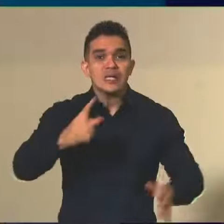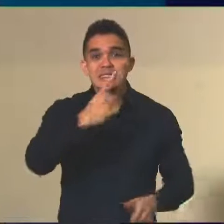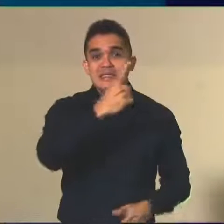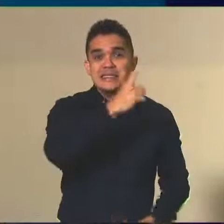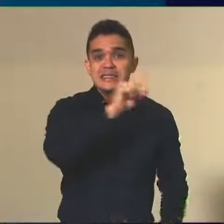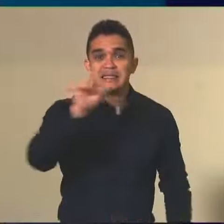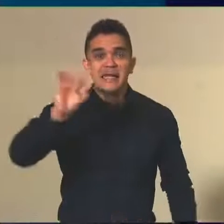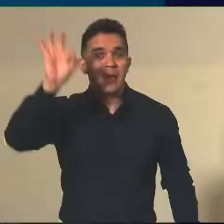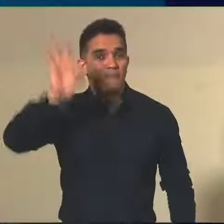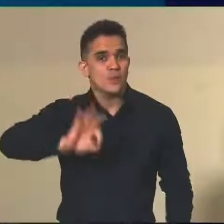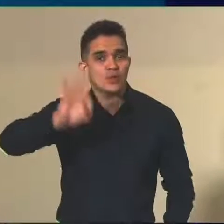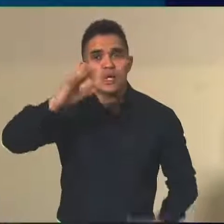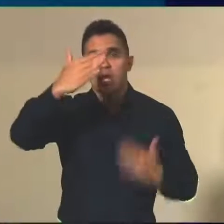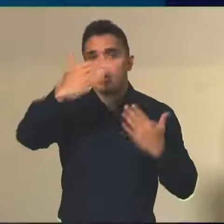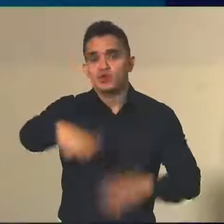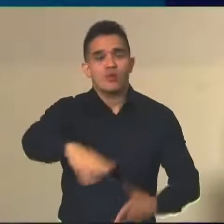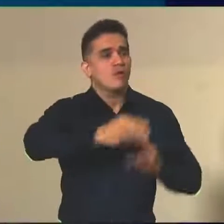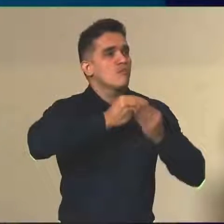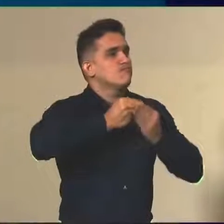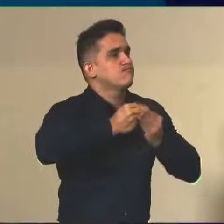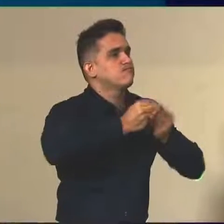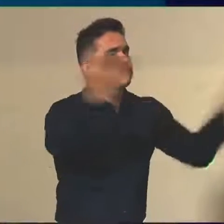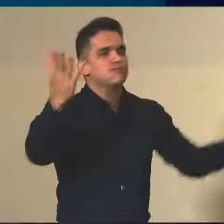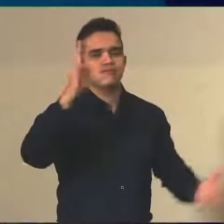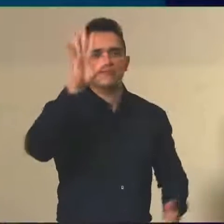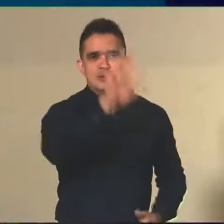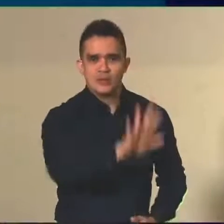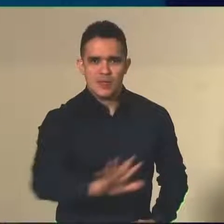% das provas distribuídas para os locais de aplicação,